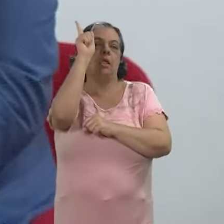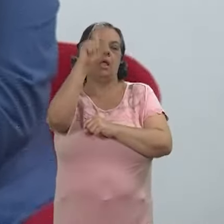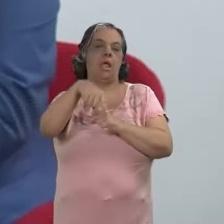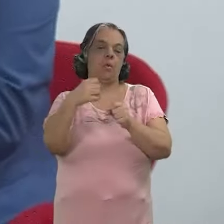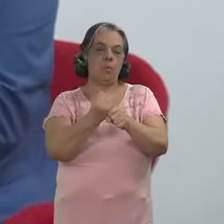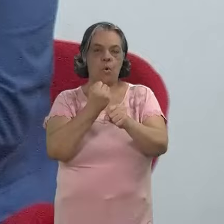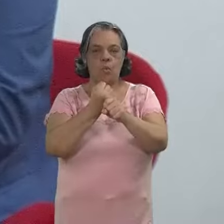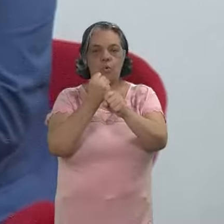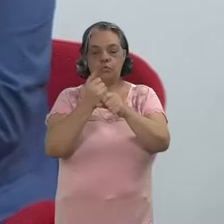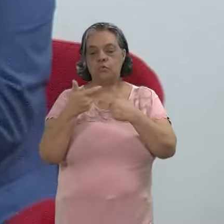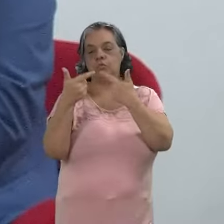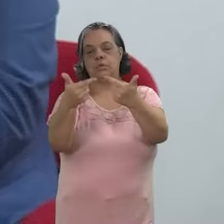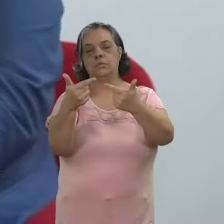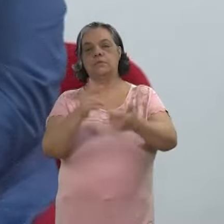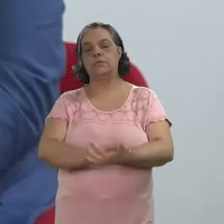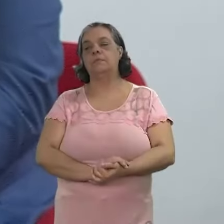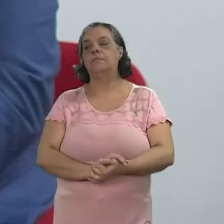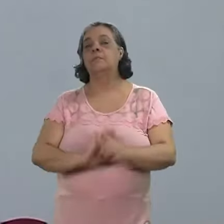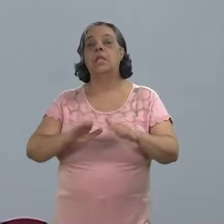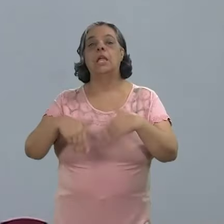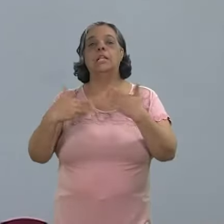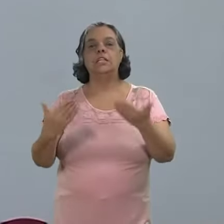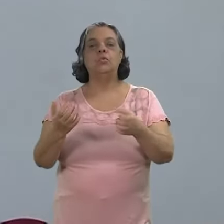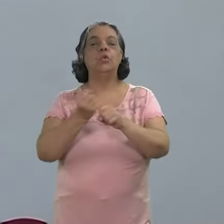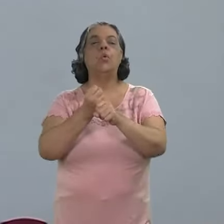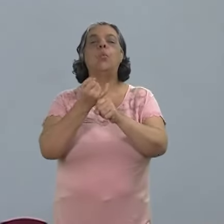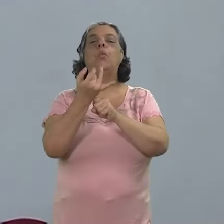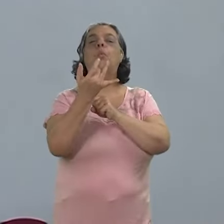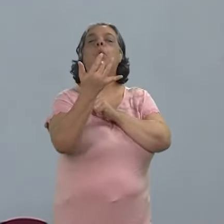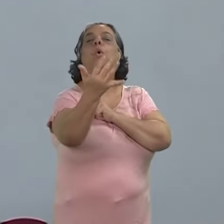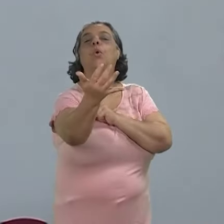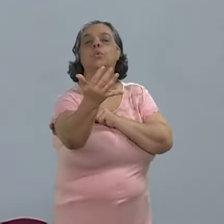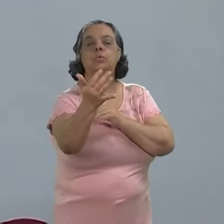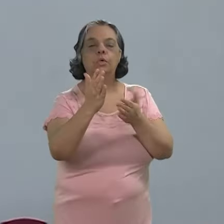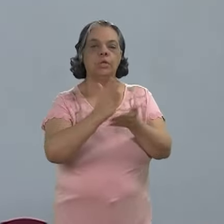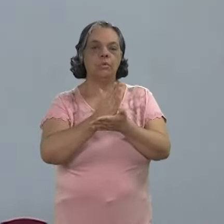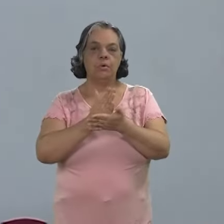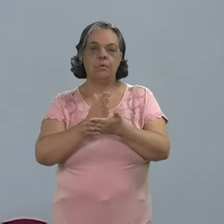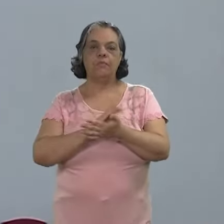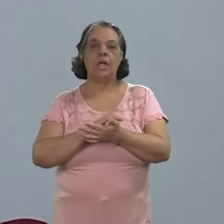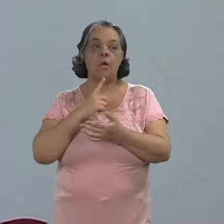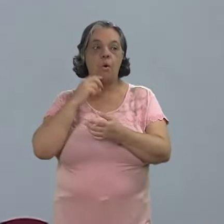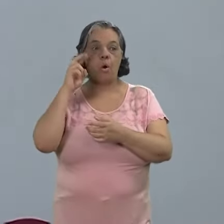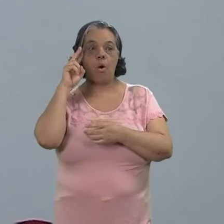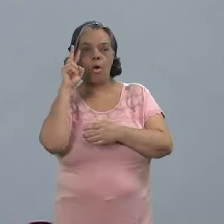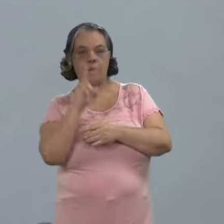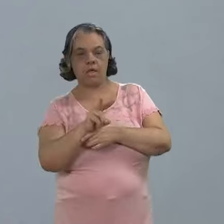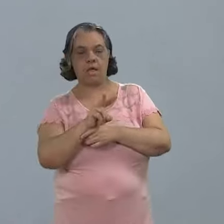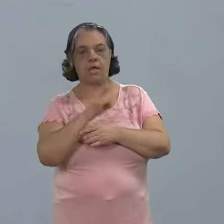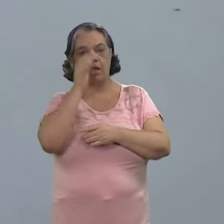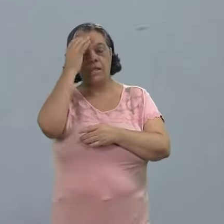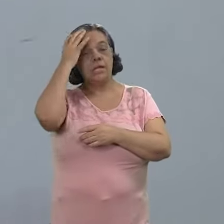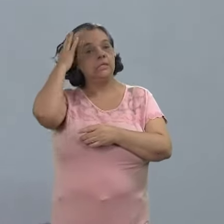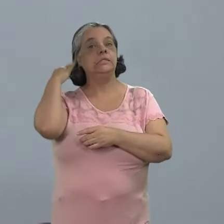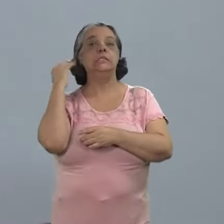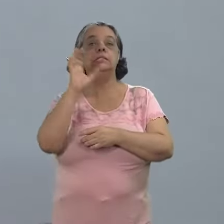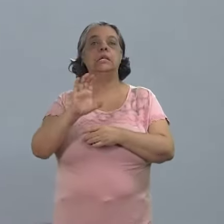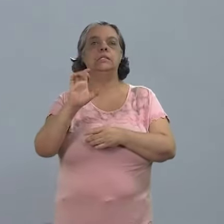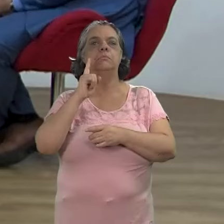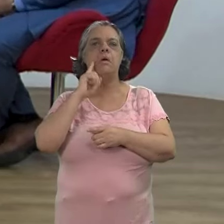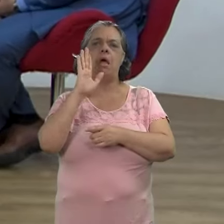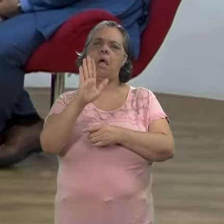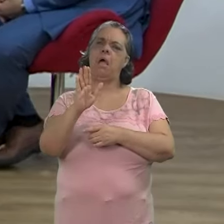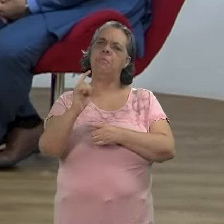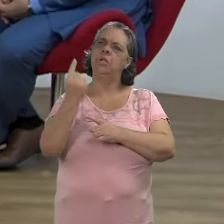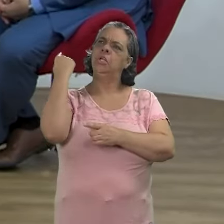ideia vai ser uma construção e um desafio então daqui a alguns anos talvez muitos anos vão olhar para as ficções científicas de